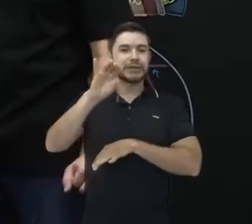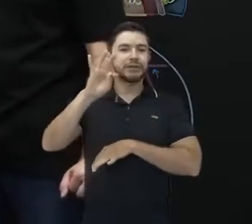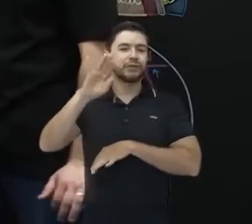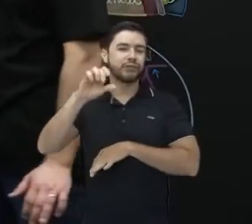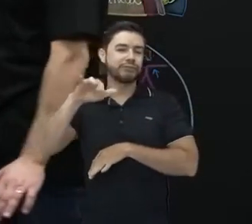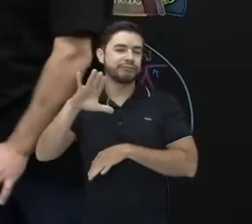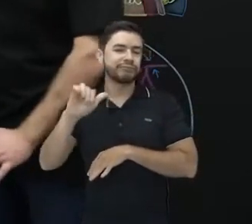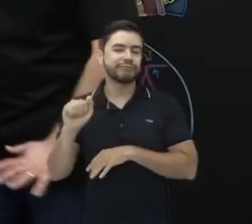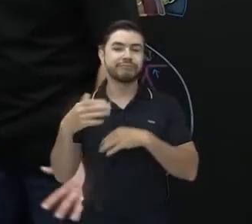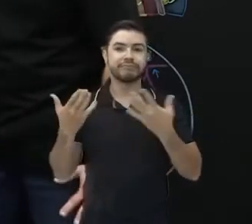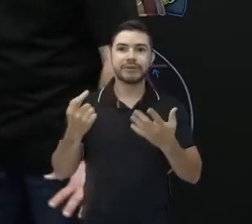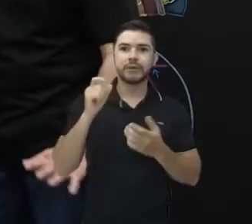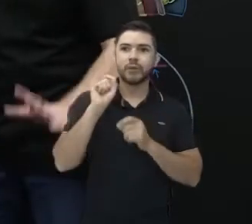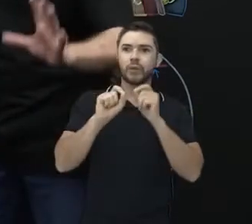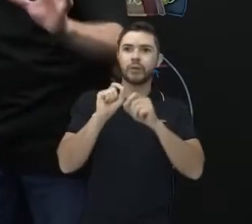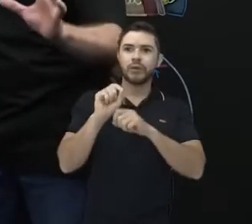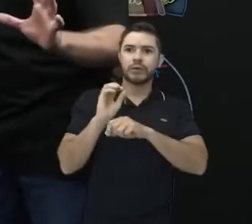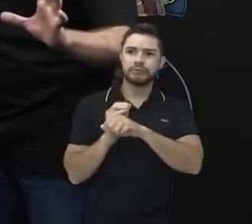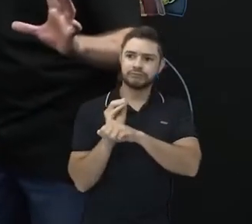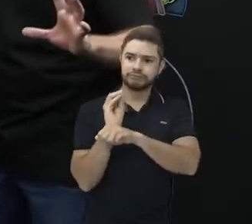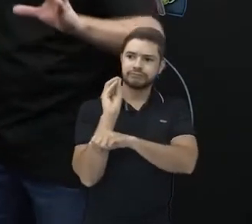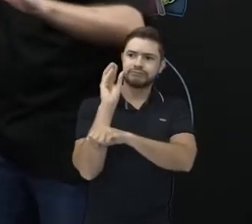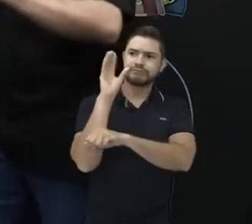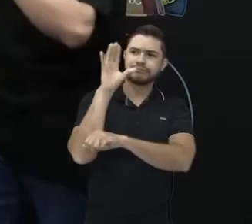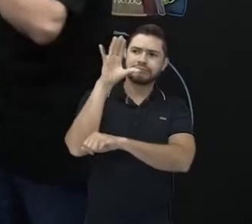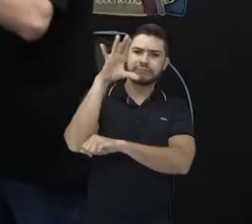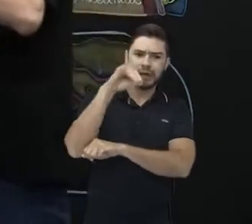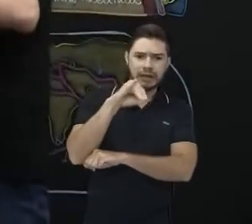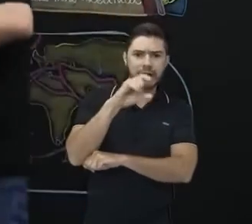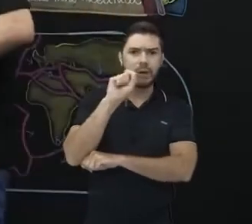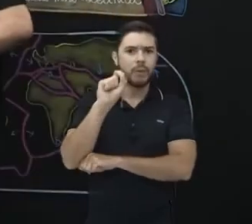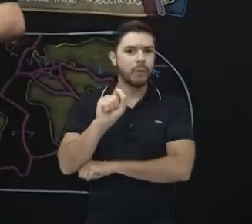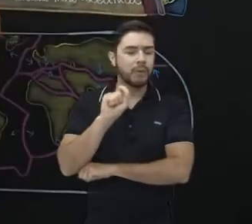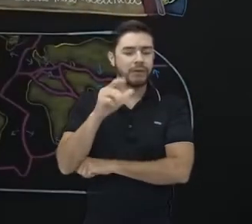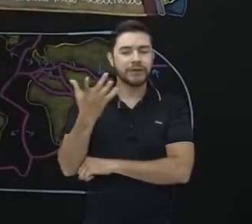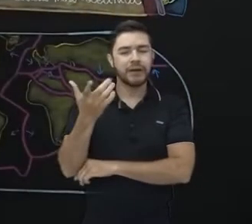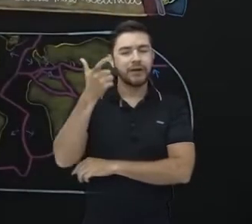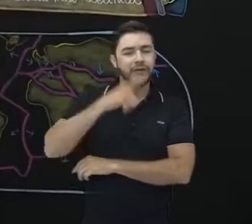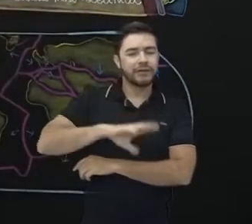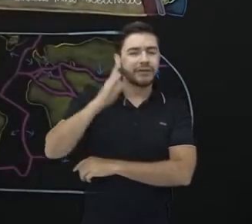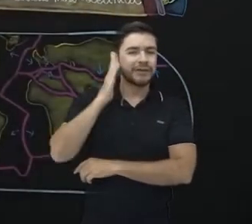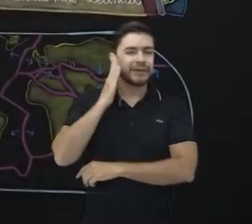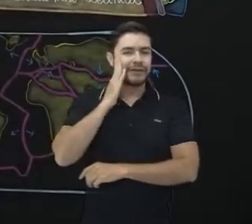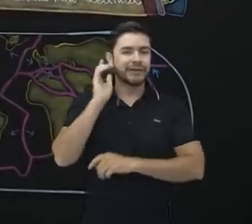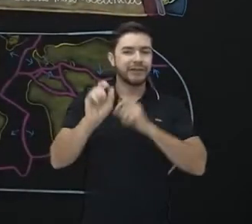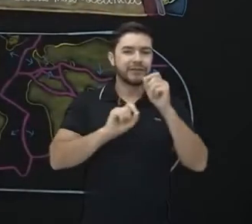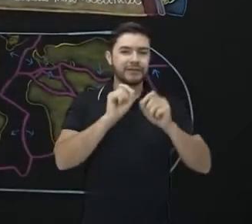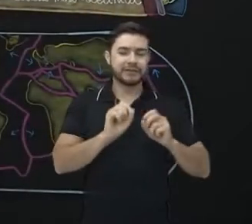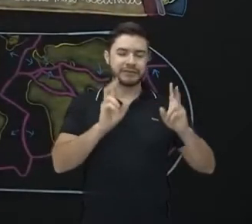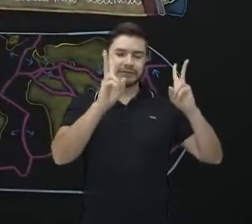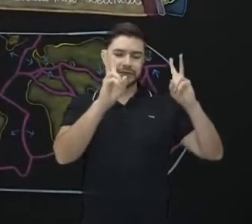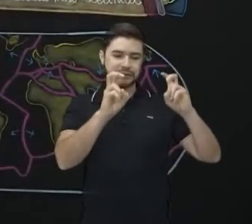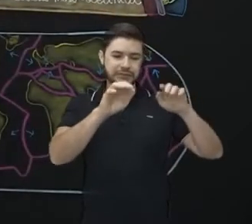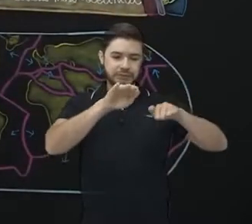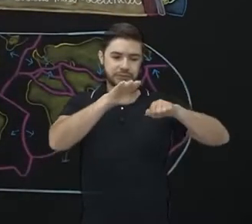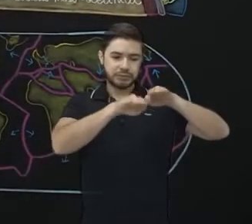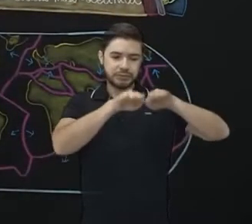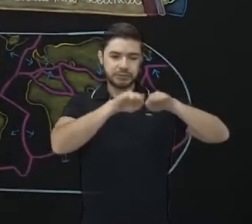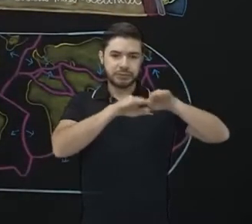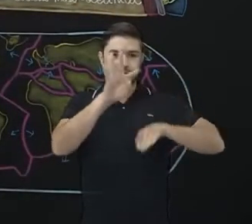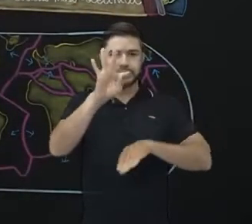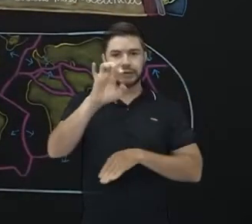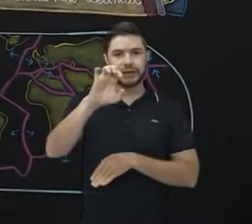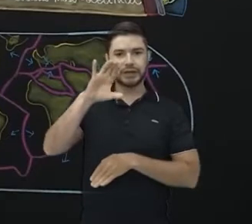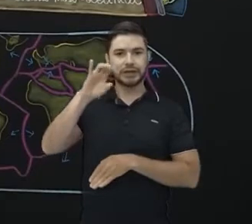Uau, que dinossaurão é esse? É quase isso. Vamos tentar entender aqui, porque quando a gente fala de placas tectônicas, gente sabe